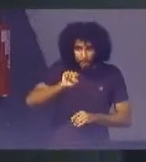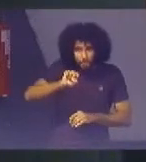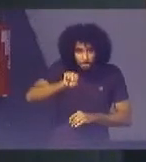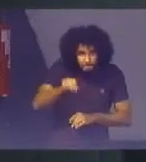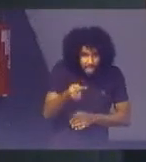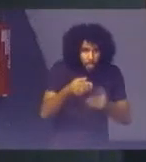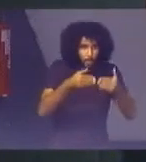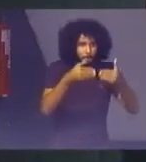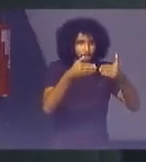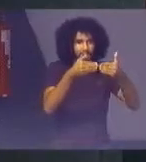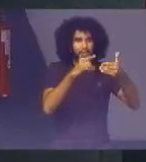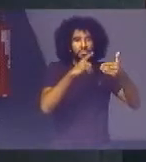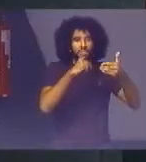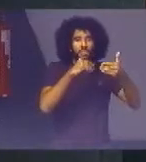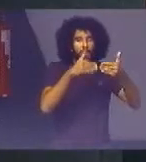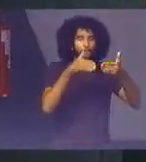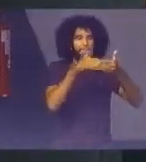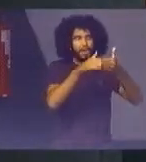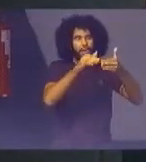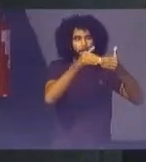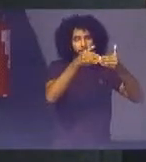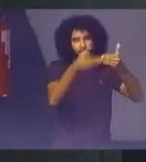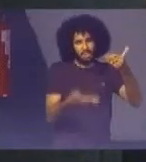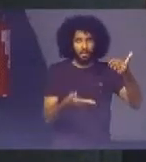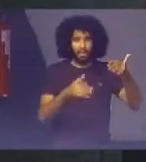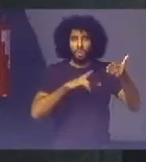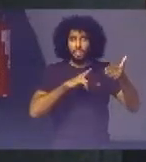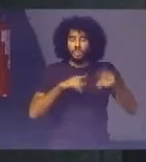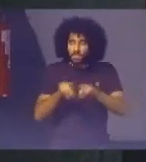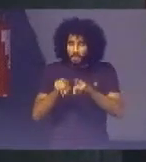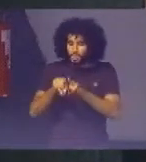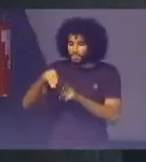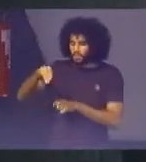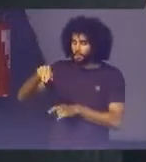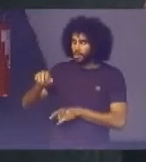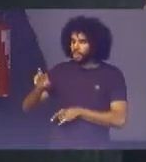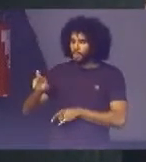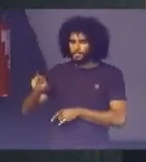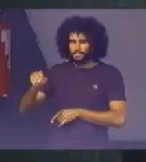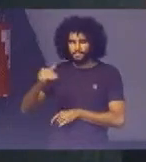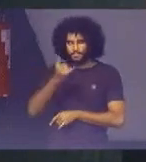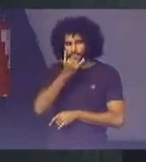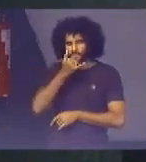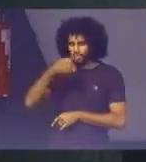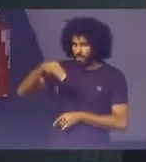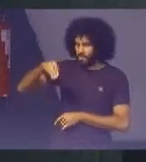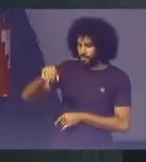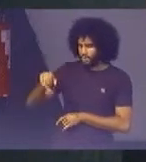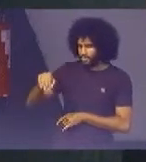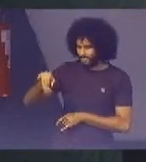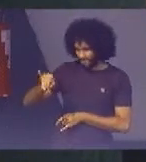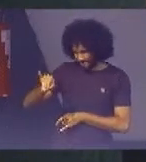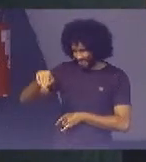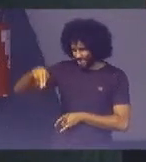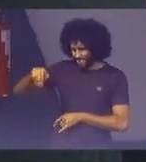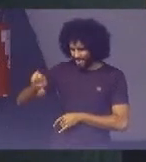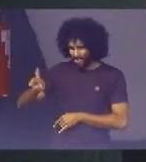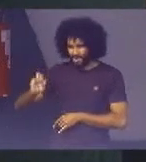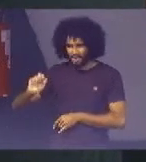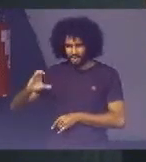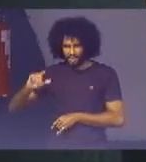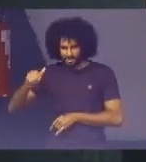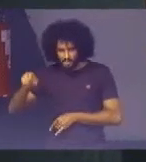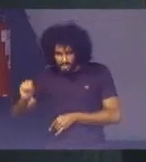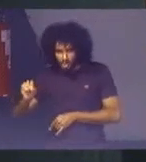E nós temos Barragens de mineração Que são algumas Que estão dando problema Nós temos barragens